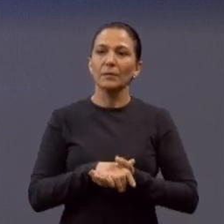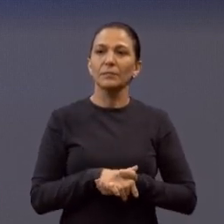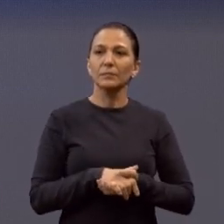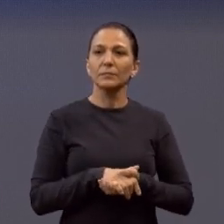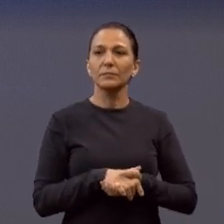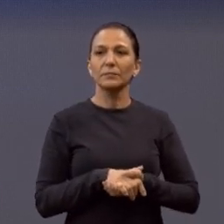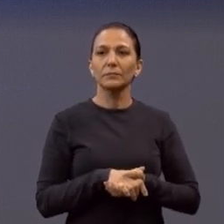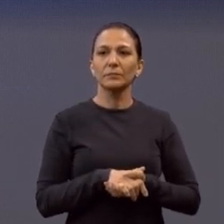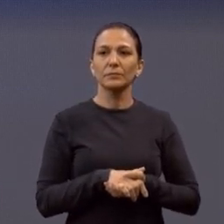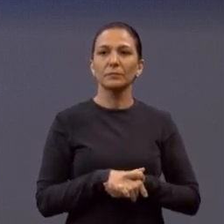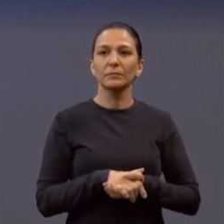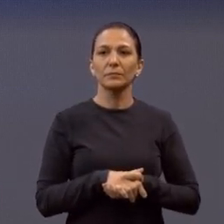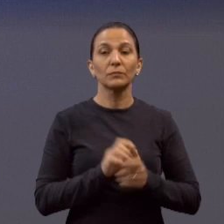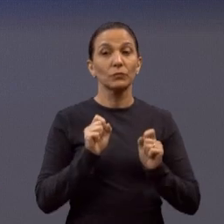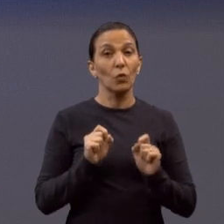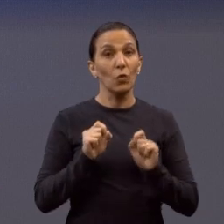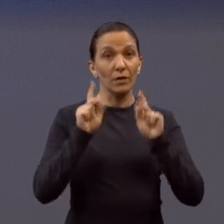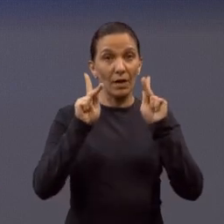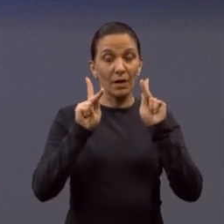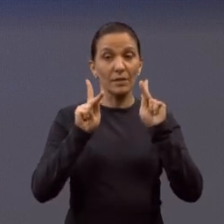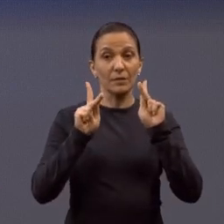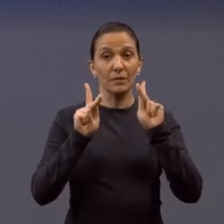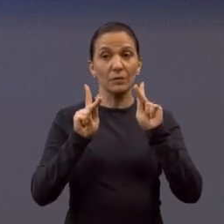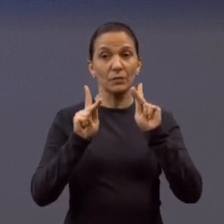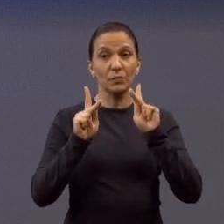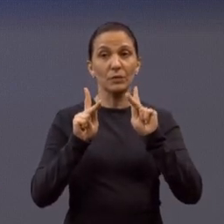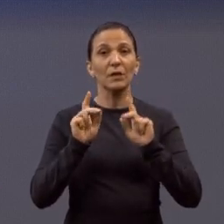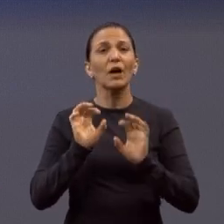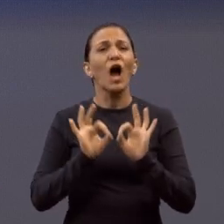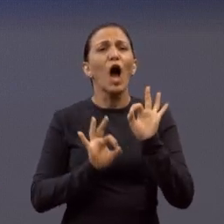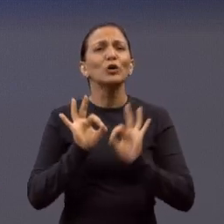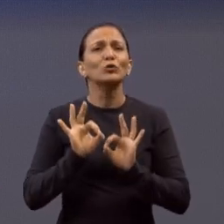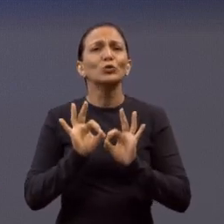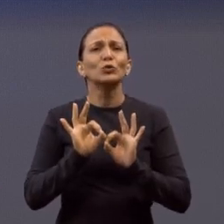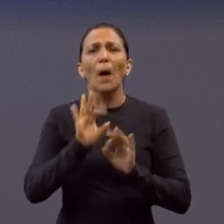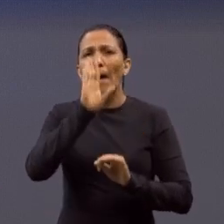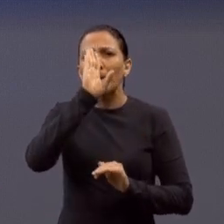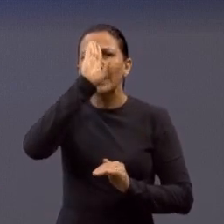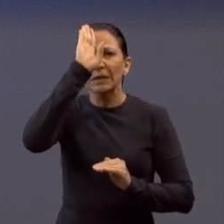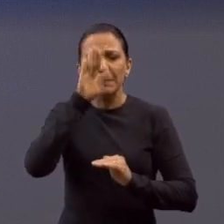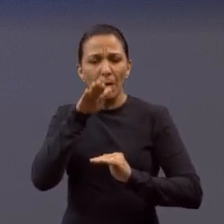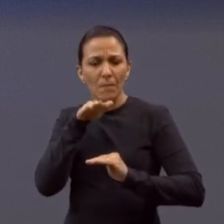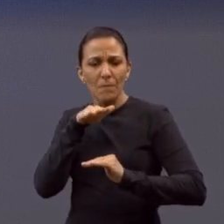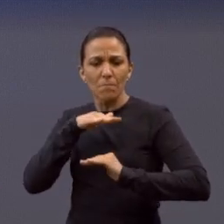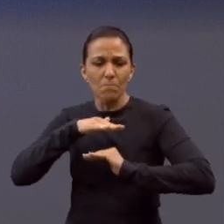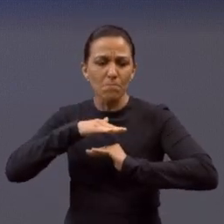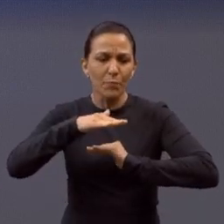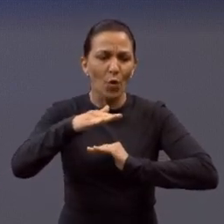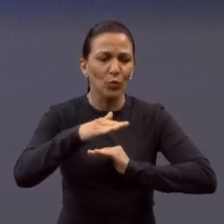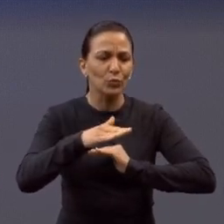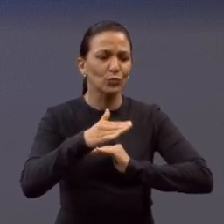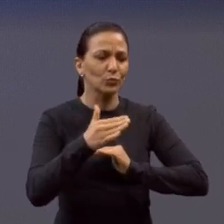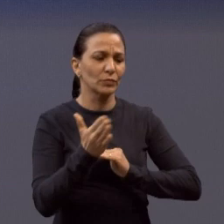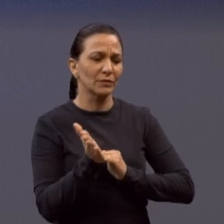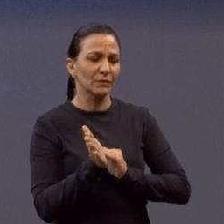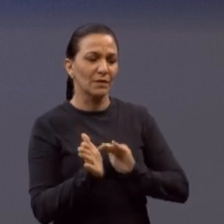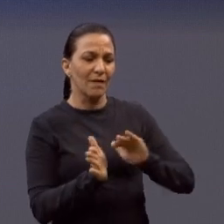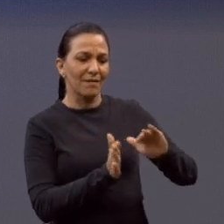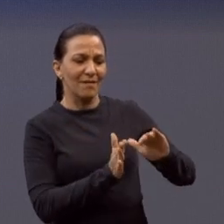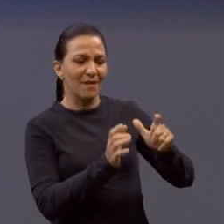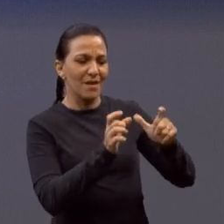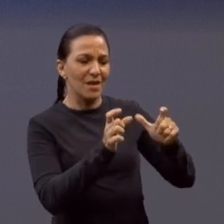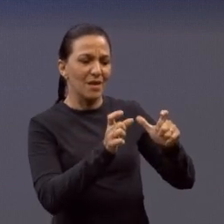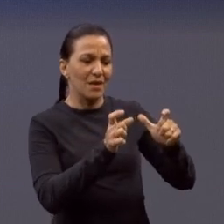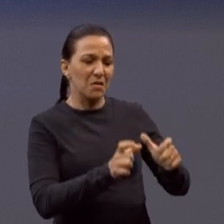Cardilho. Tá joia? Só passou ali onde passa o padre ali. Agora aqui está do mesmo jeito. Então,